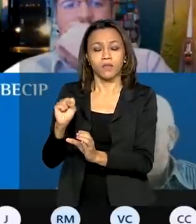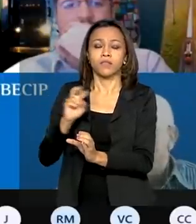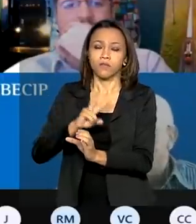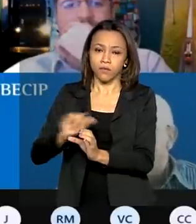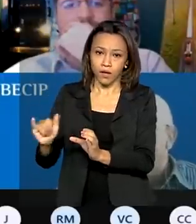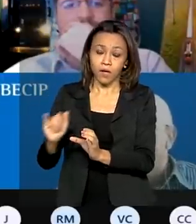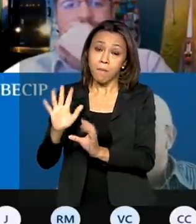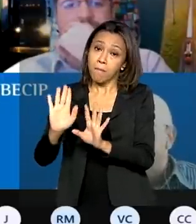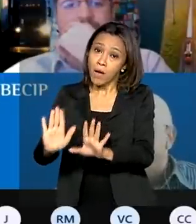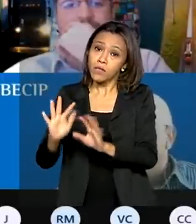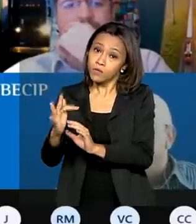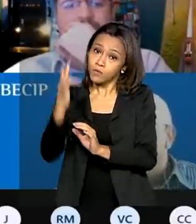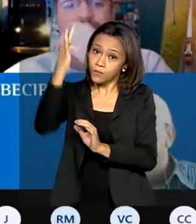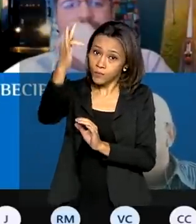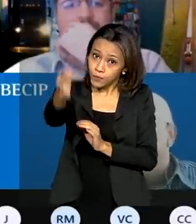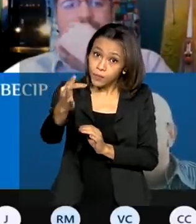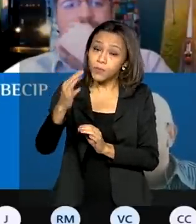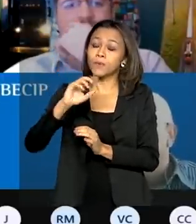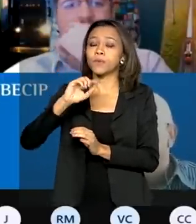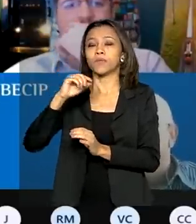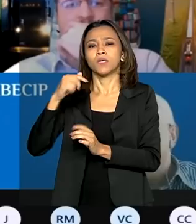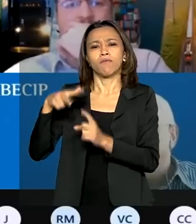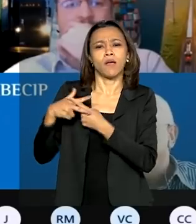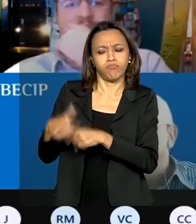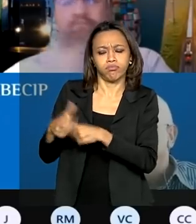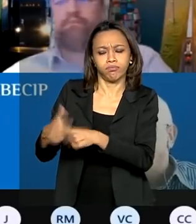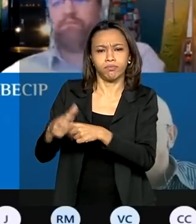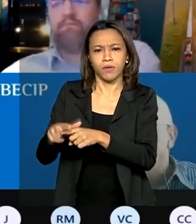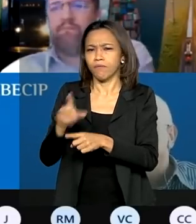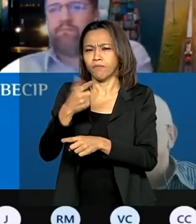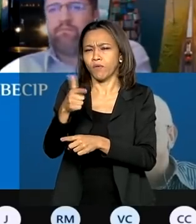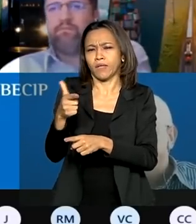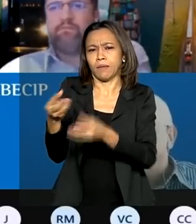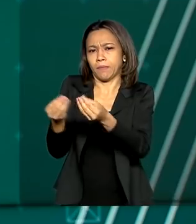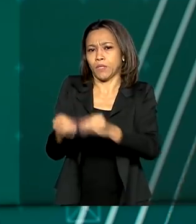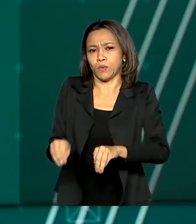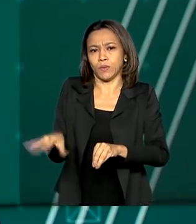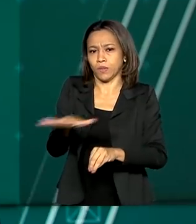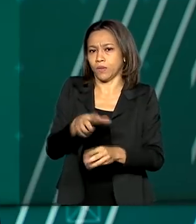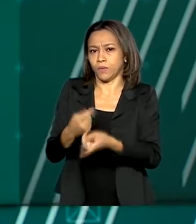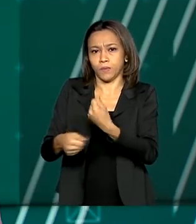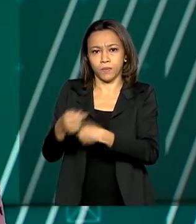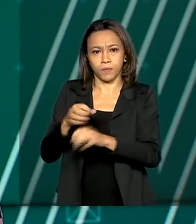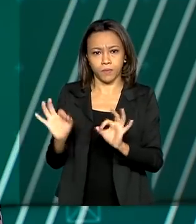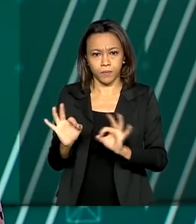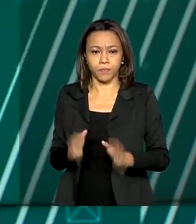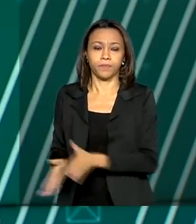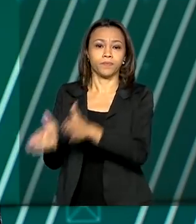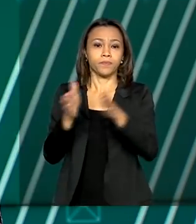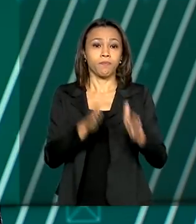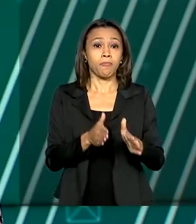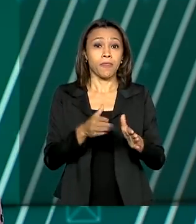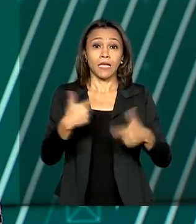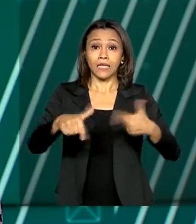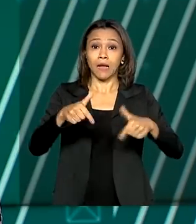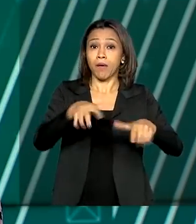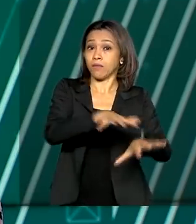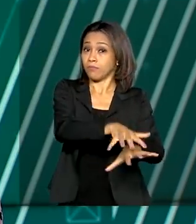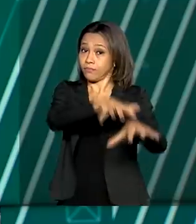mas no futuro e totalmente atualizado, então não há qualquer prejuízo financeiro. Trabalho remoto,